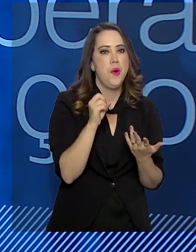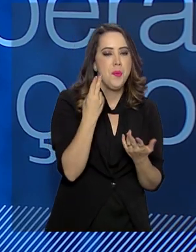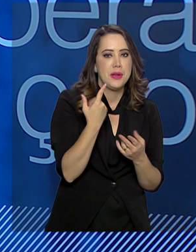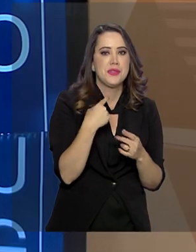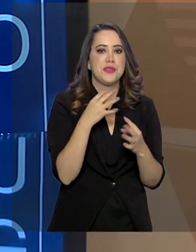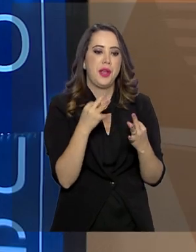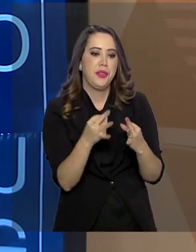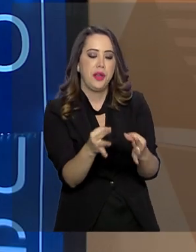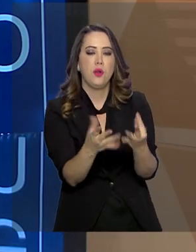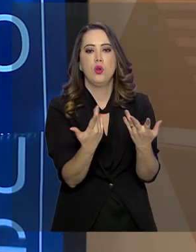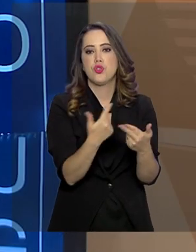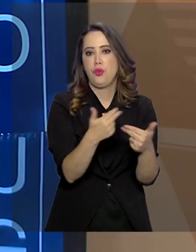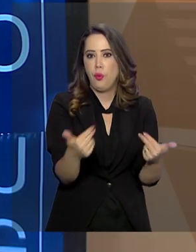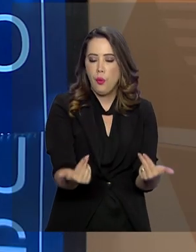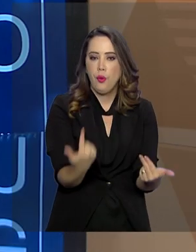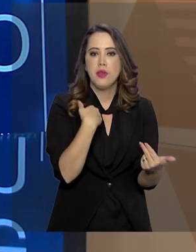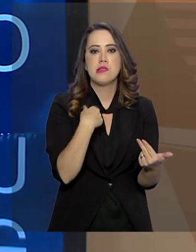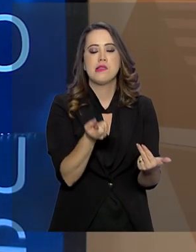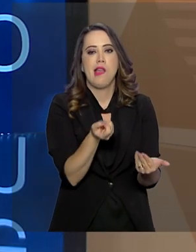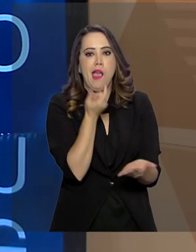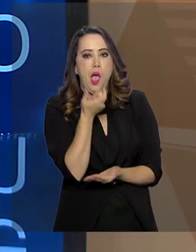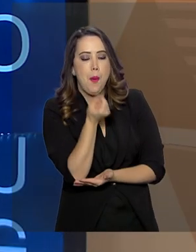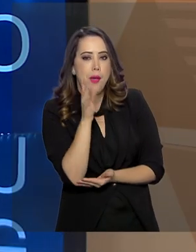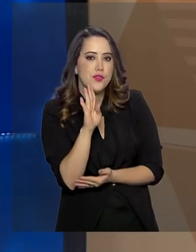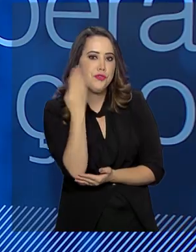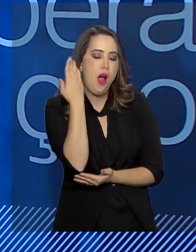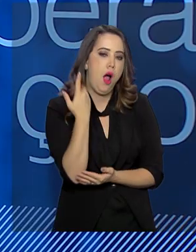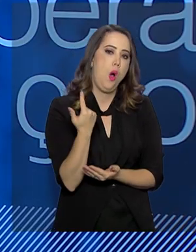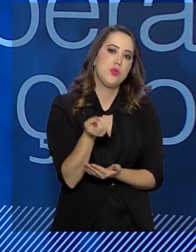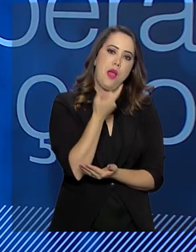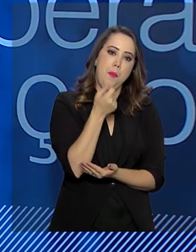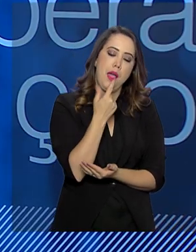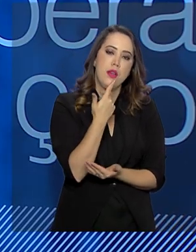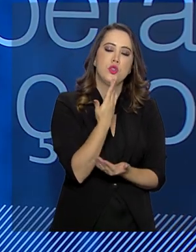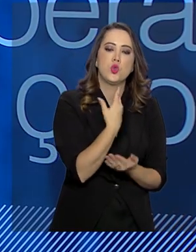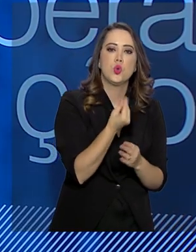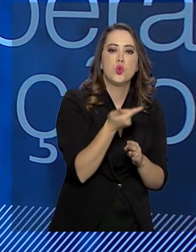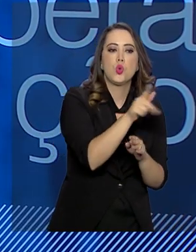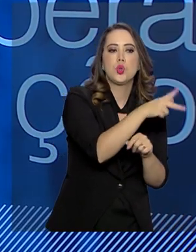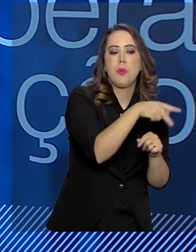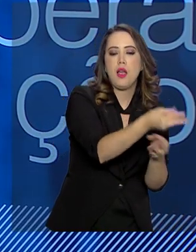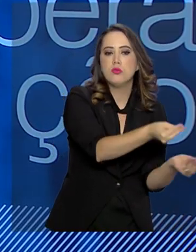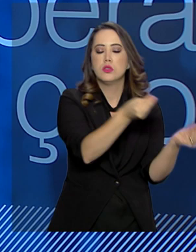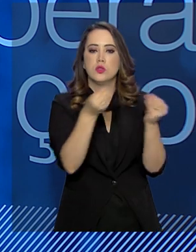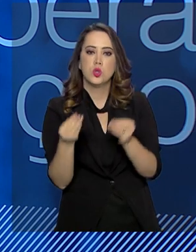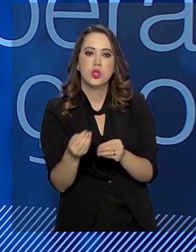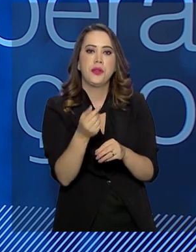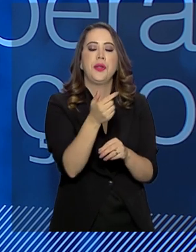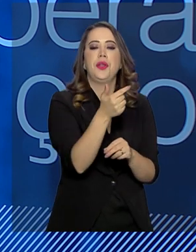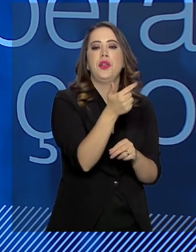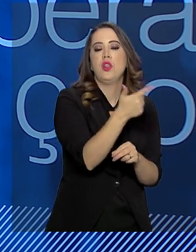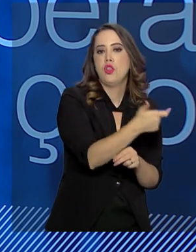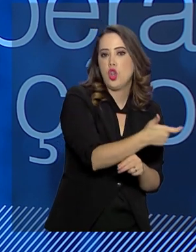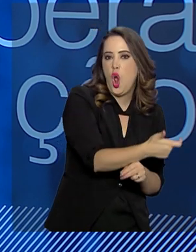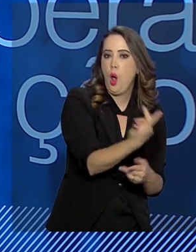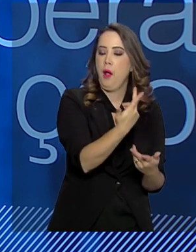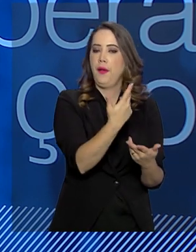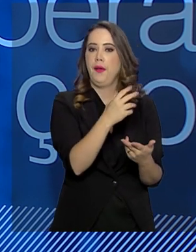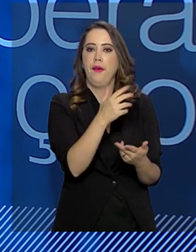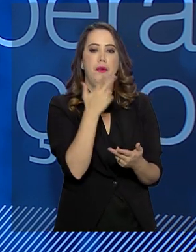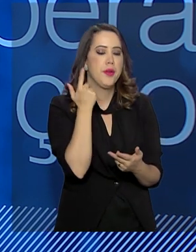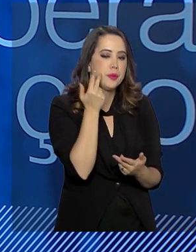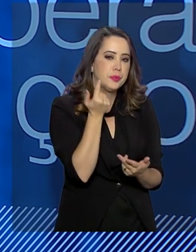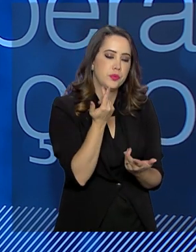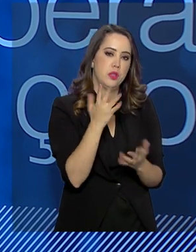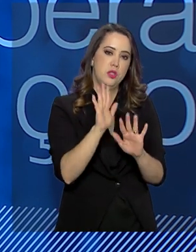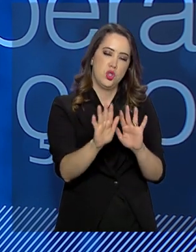remédios, remédios falsificados, remédios contrabandeados, drogas, armas, munição, se transformarmos só em cigarro para ficar